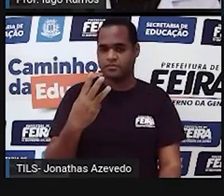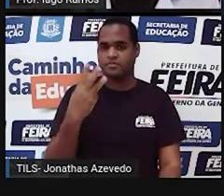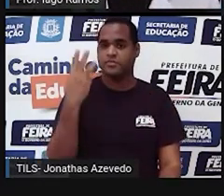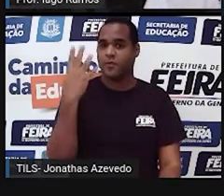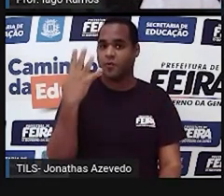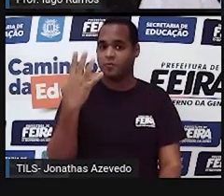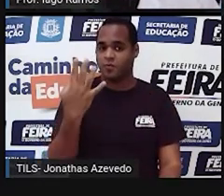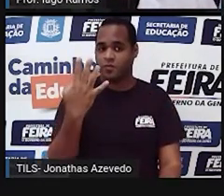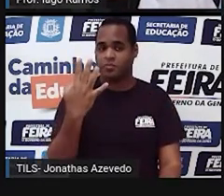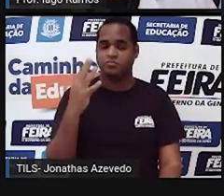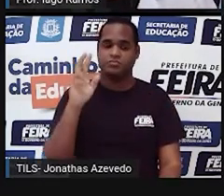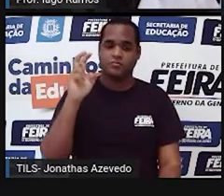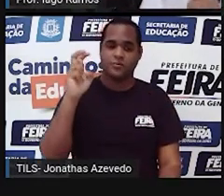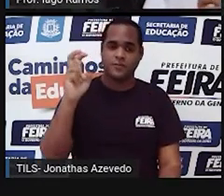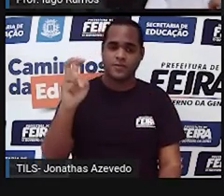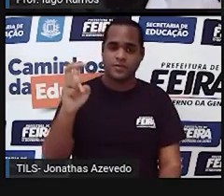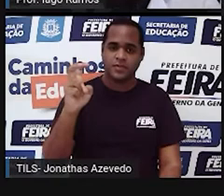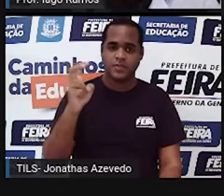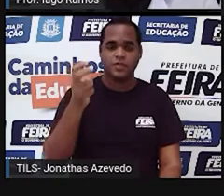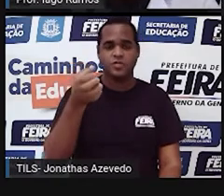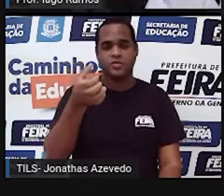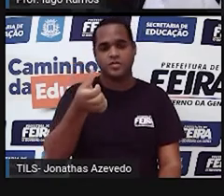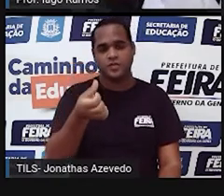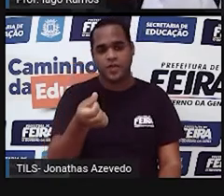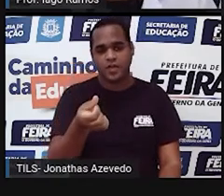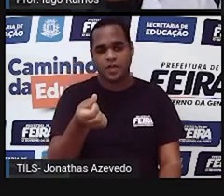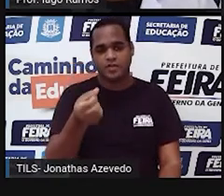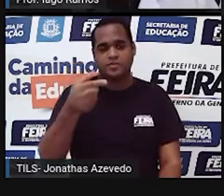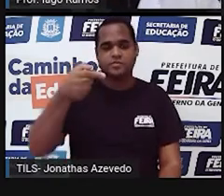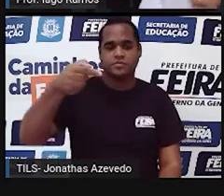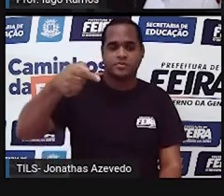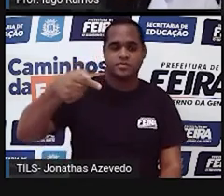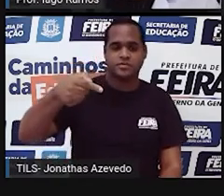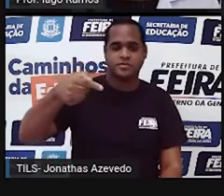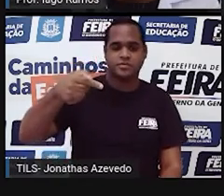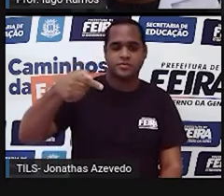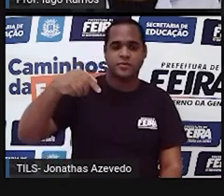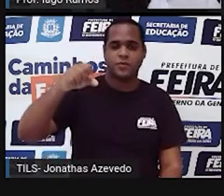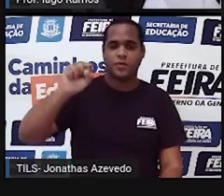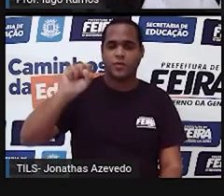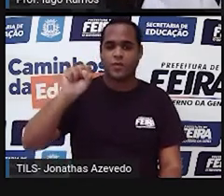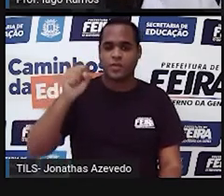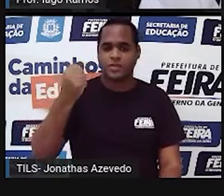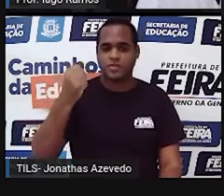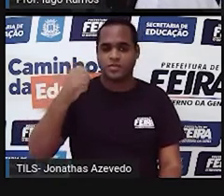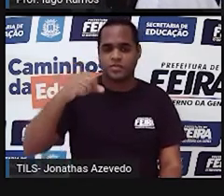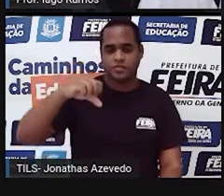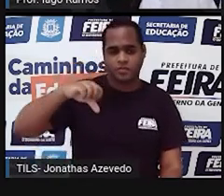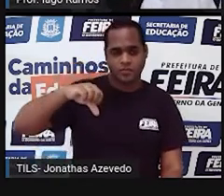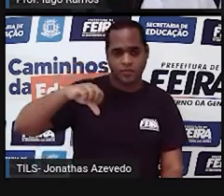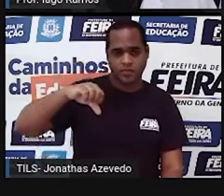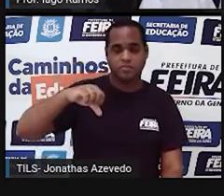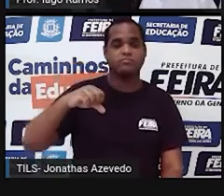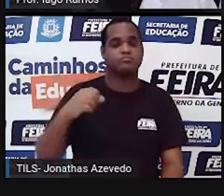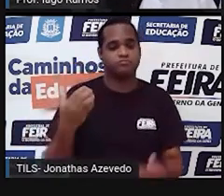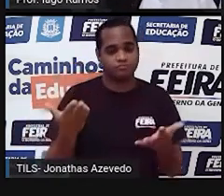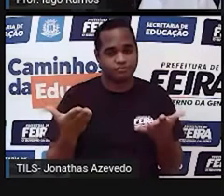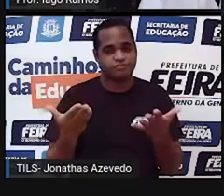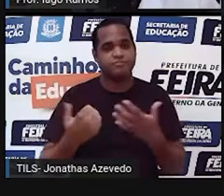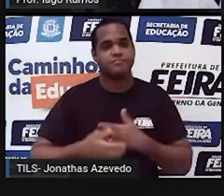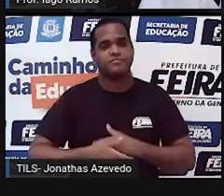o 3, o 4, o 5, o 6, o 7, o 8 e o 9.